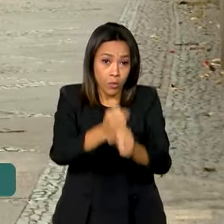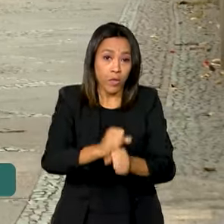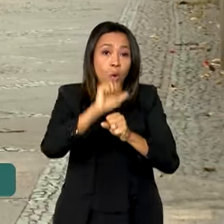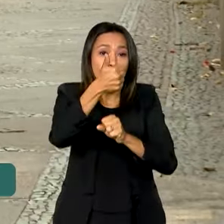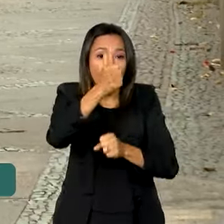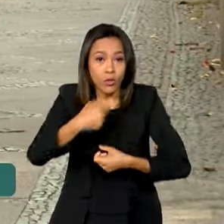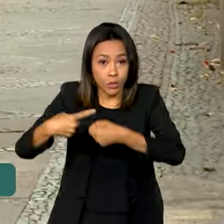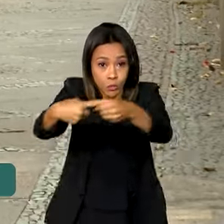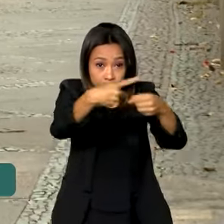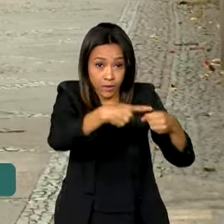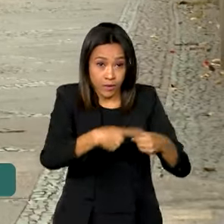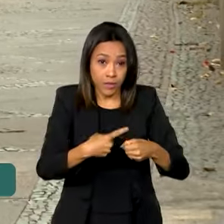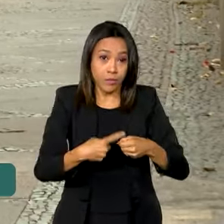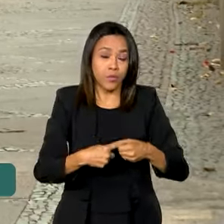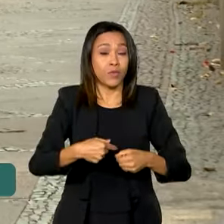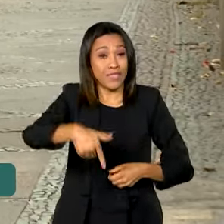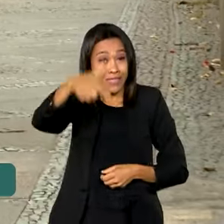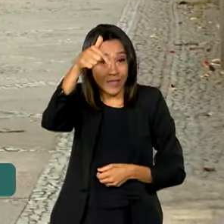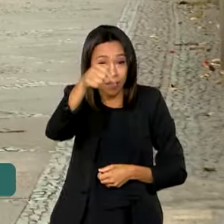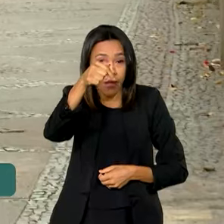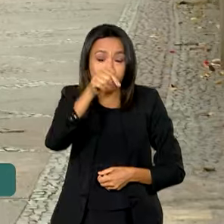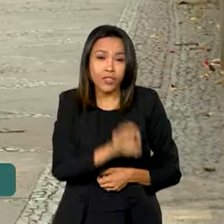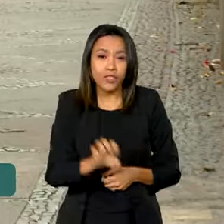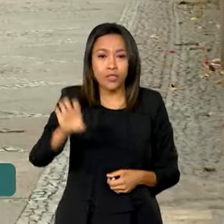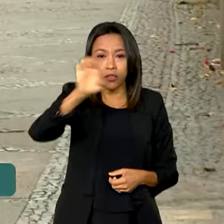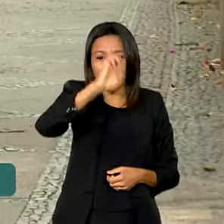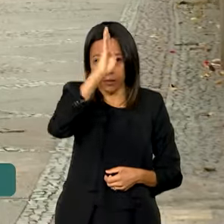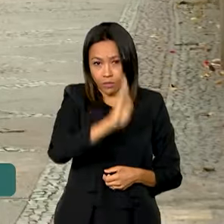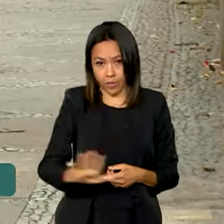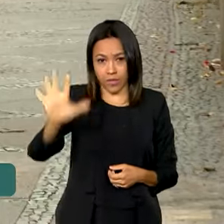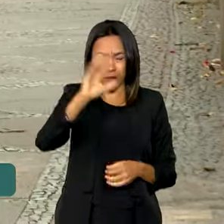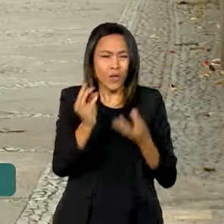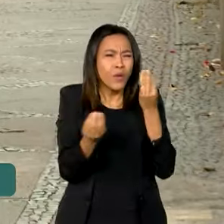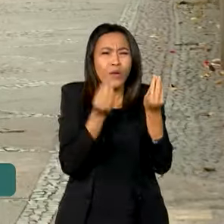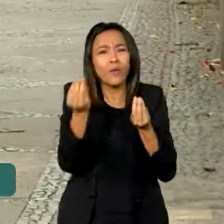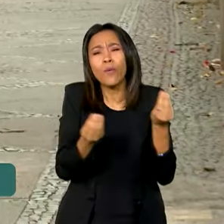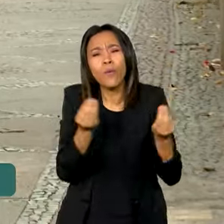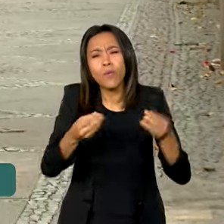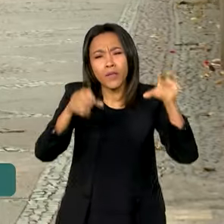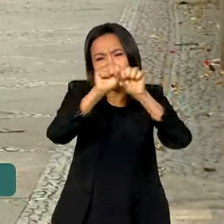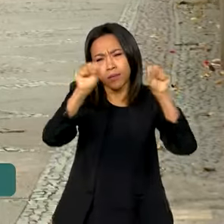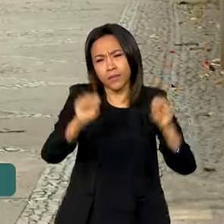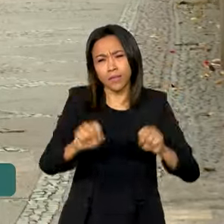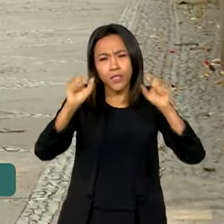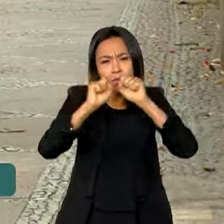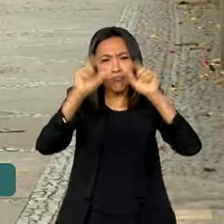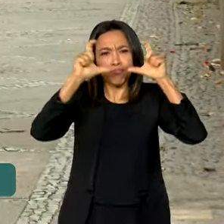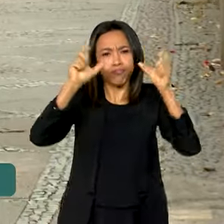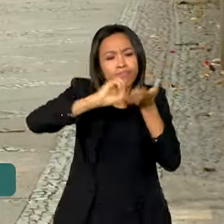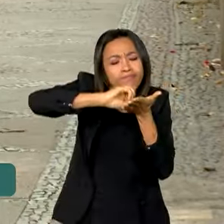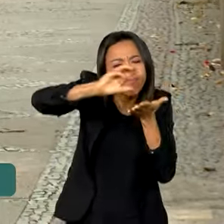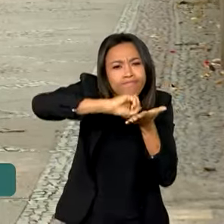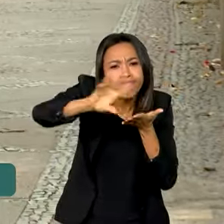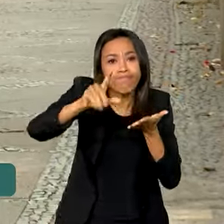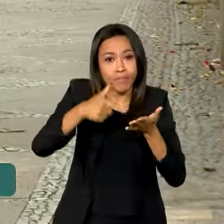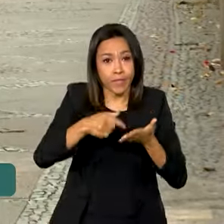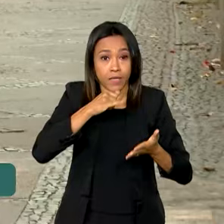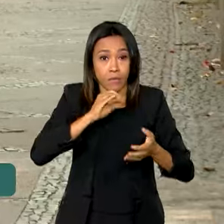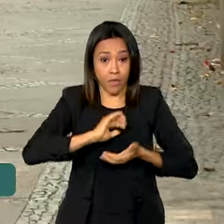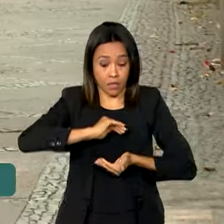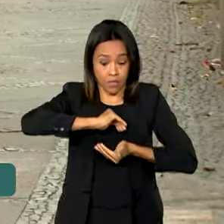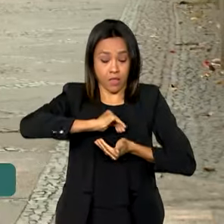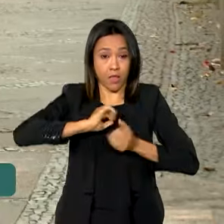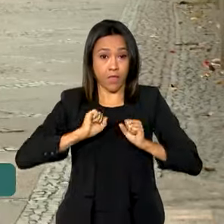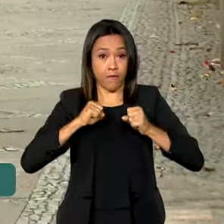municípios, como eu falei, de sete estados diferentes do Brasil. E como funciona esse sistema de alerta? A Defesa Civil manda uma mensagem